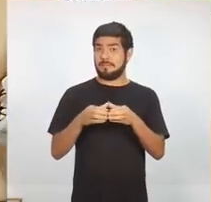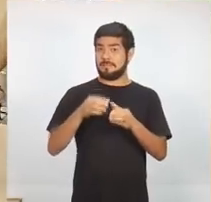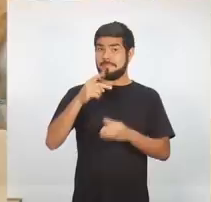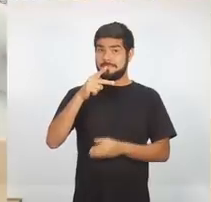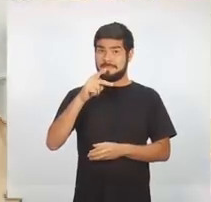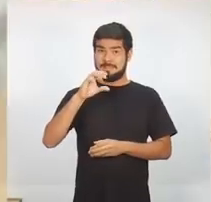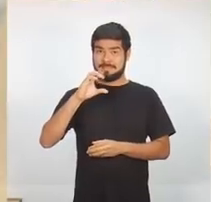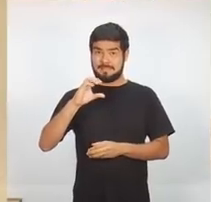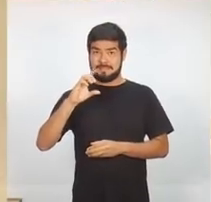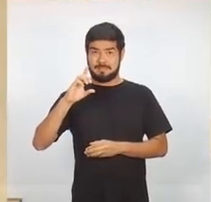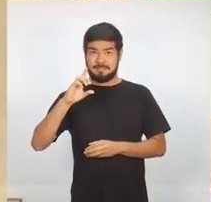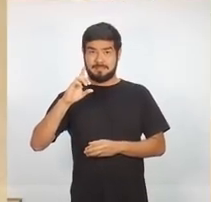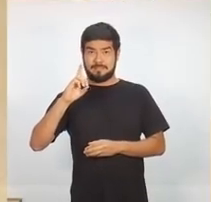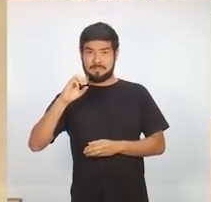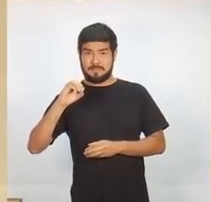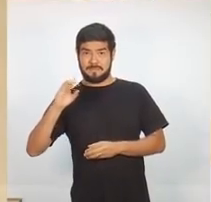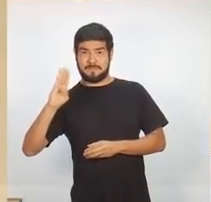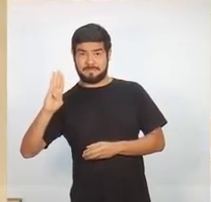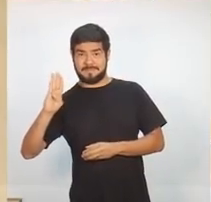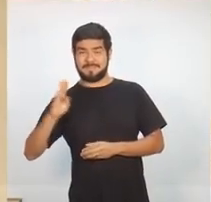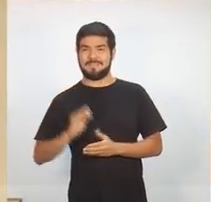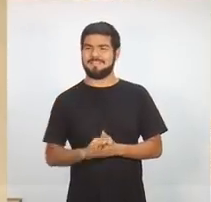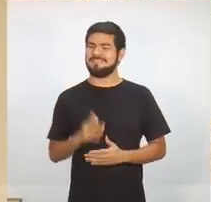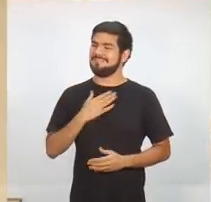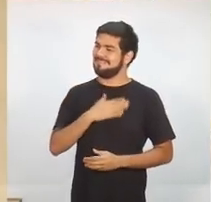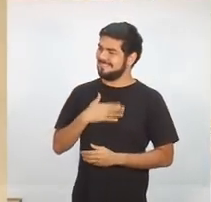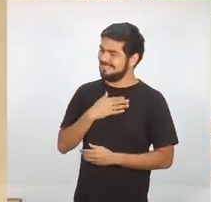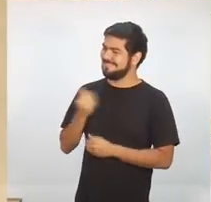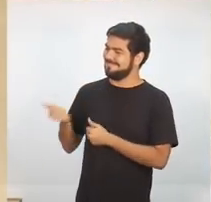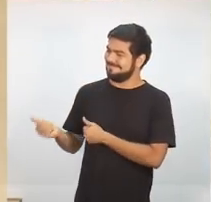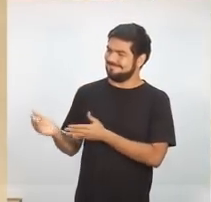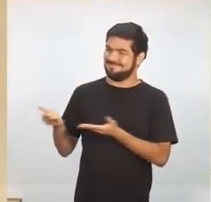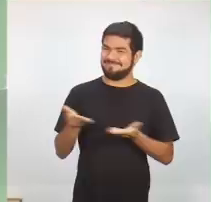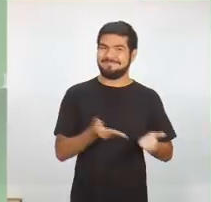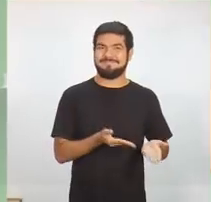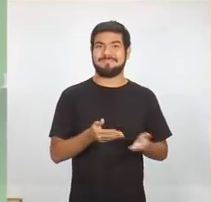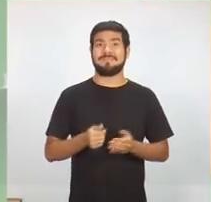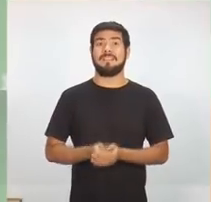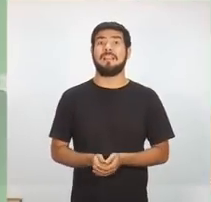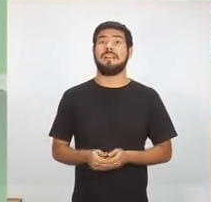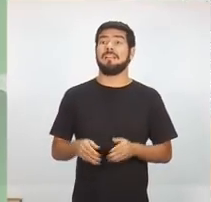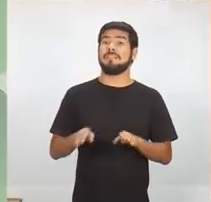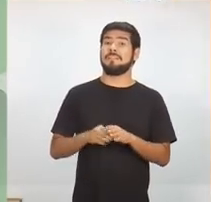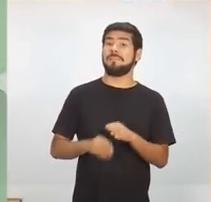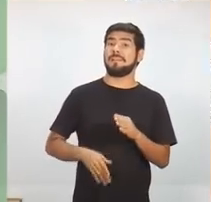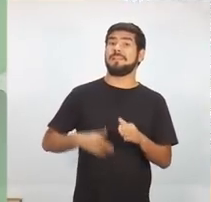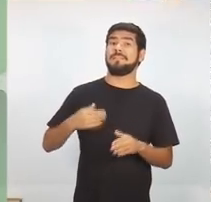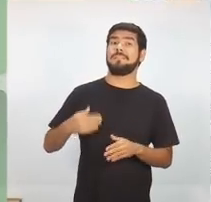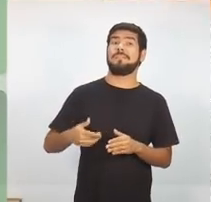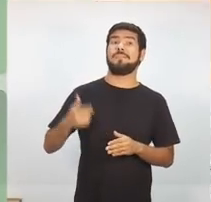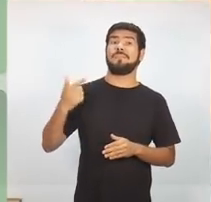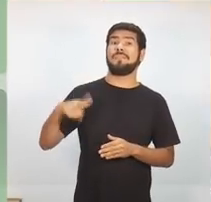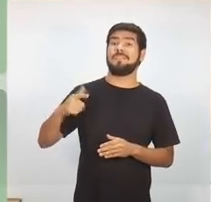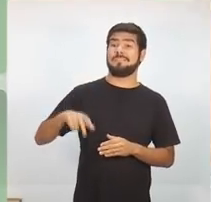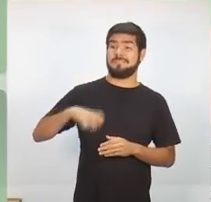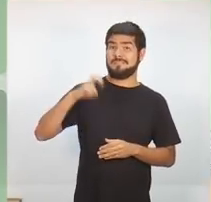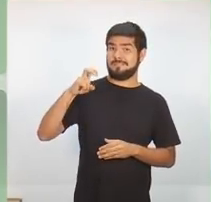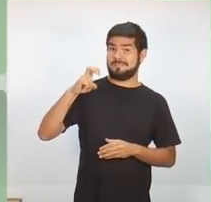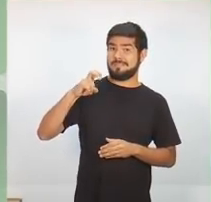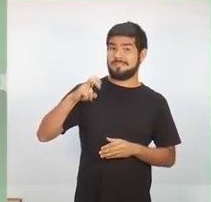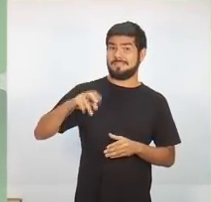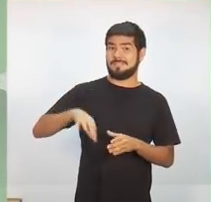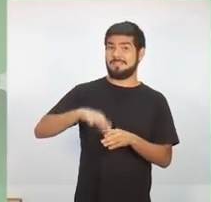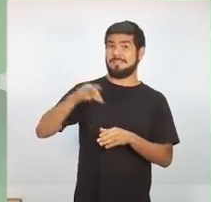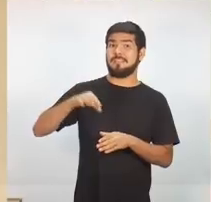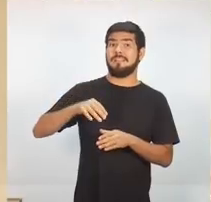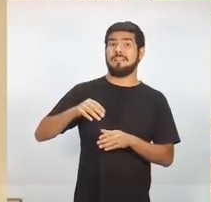Como vai, senhora? É prazer recebê-la. Tudo bem? Pode ficar à vontade. E o próximo candidato é Bergui da UGT